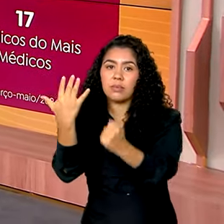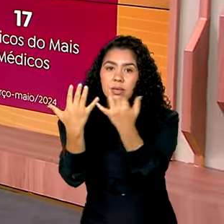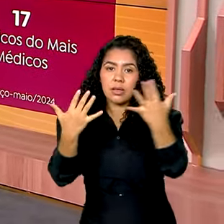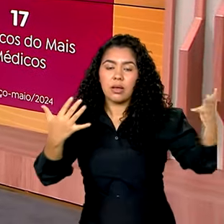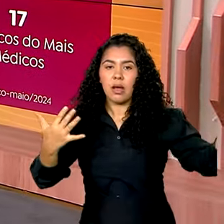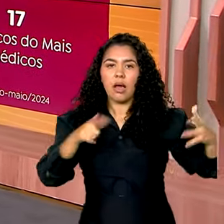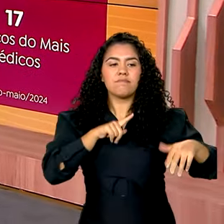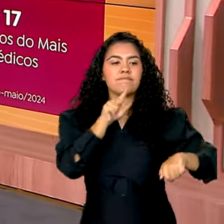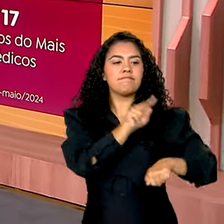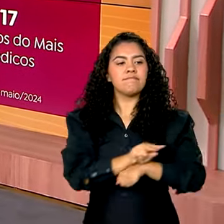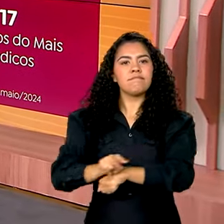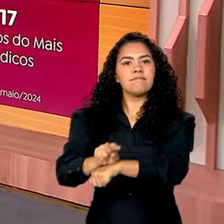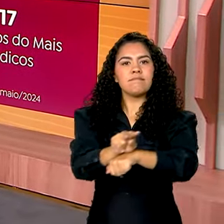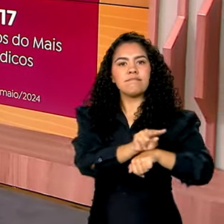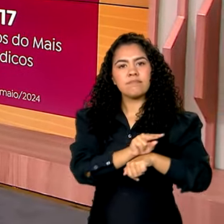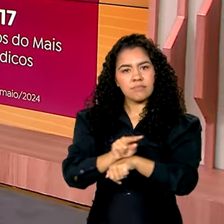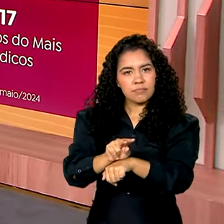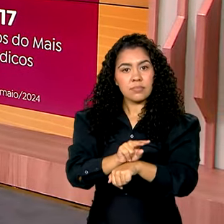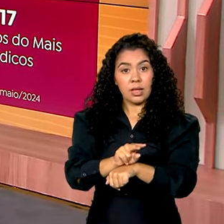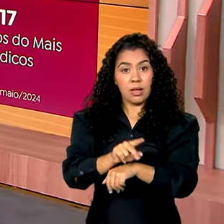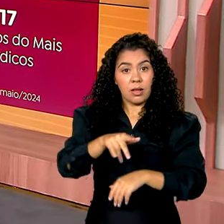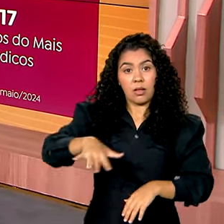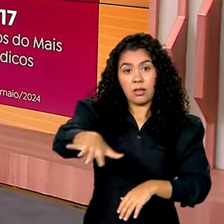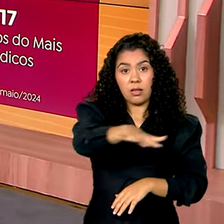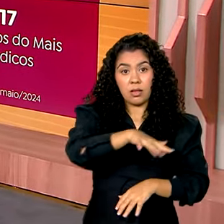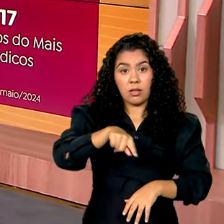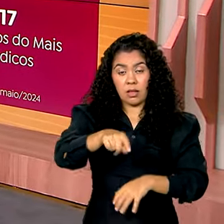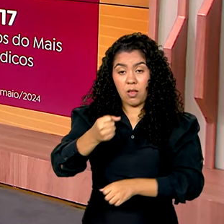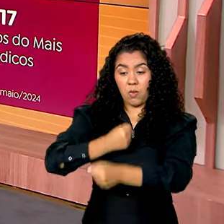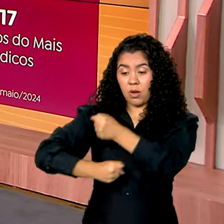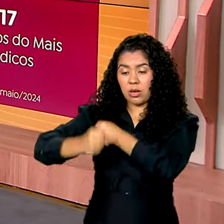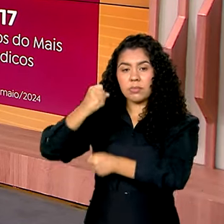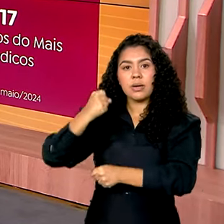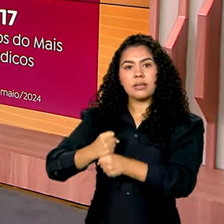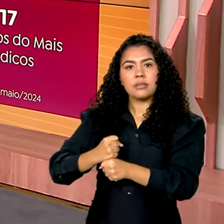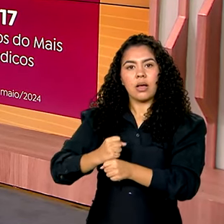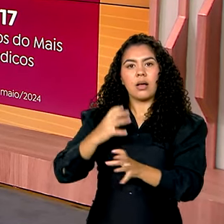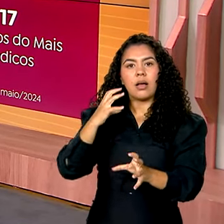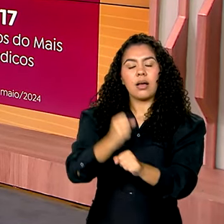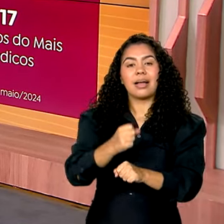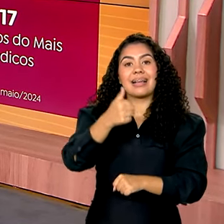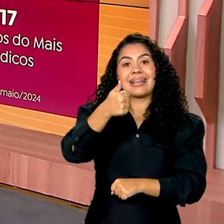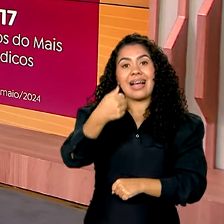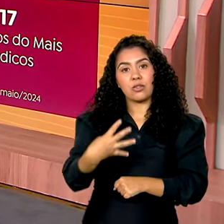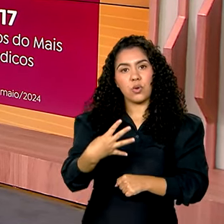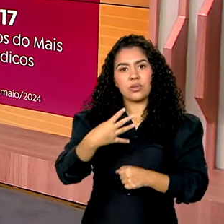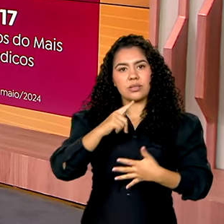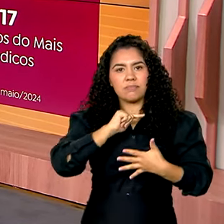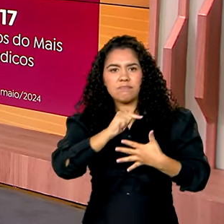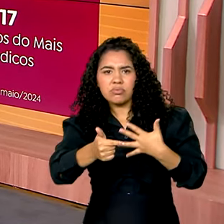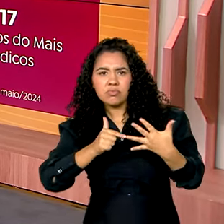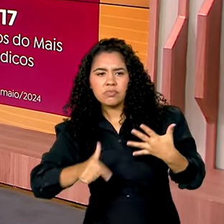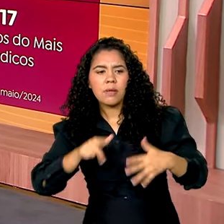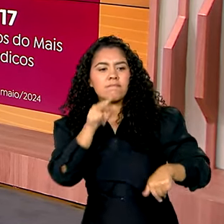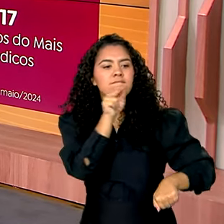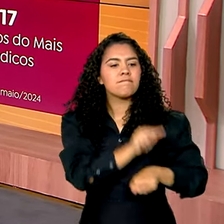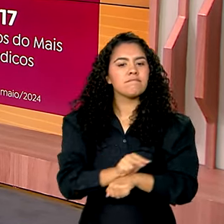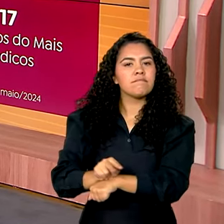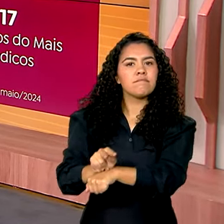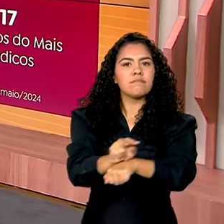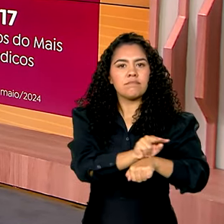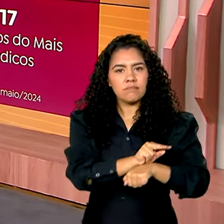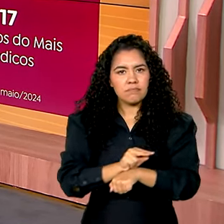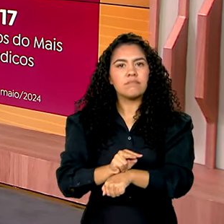a fiscalização do IBAMA realizou em Parintins, no ano passado, 14 ações fiscalizatórias foram